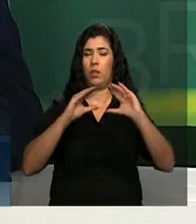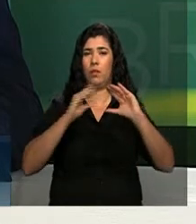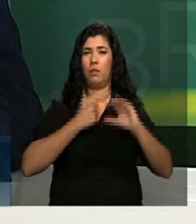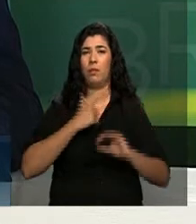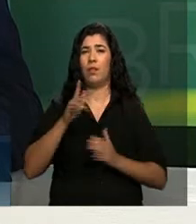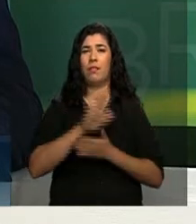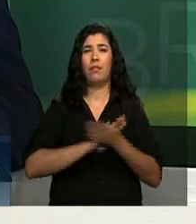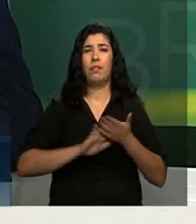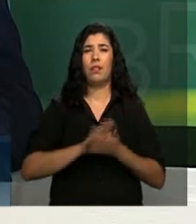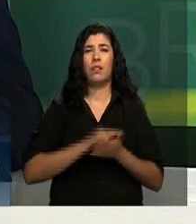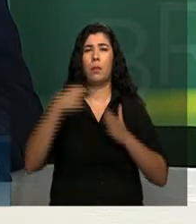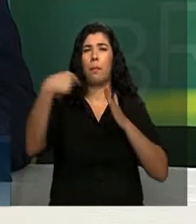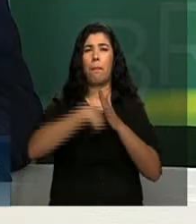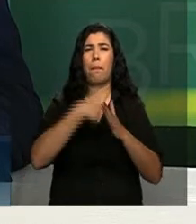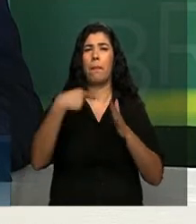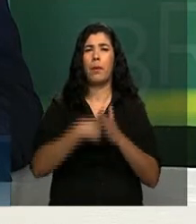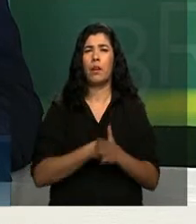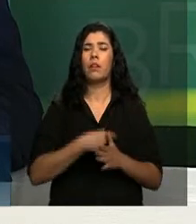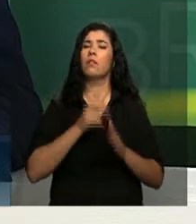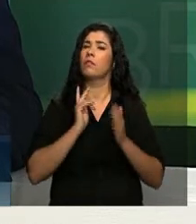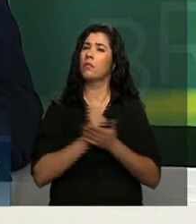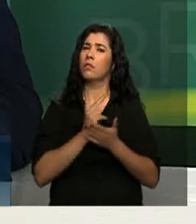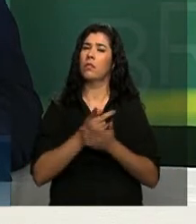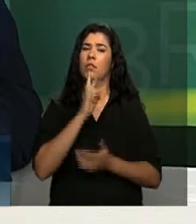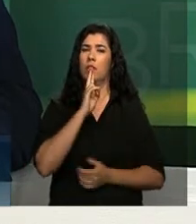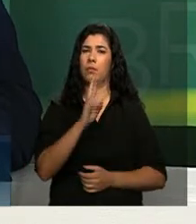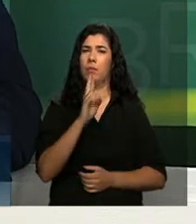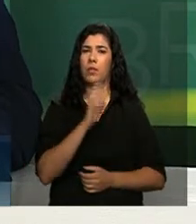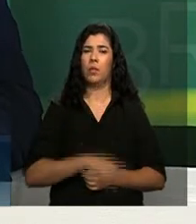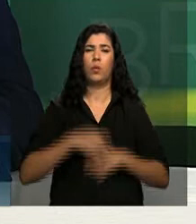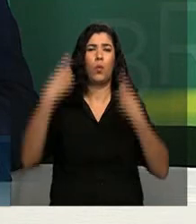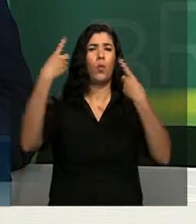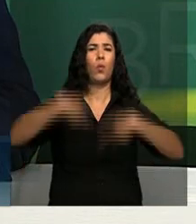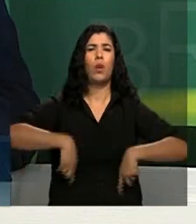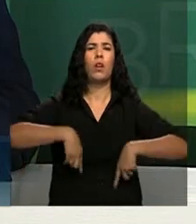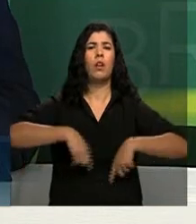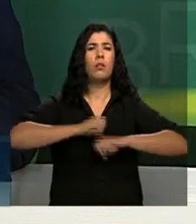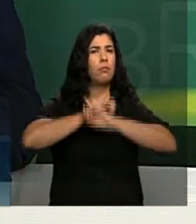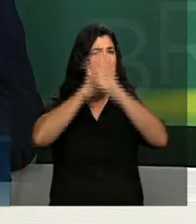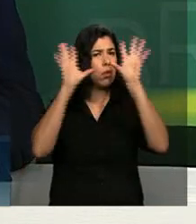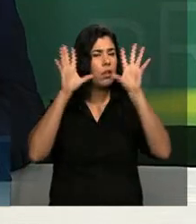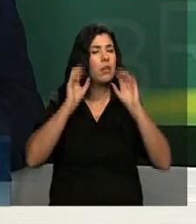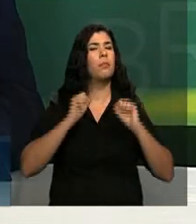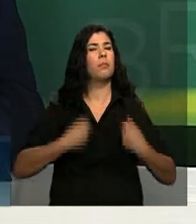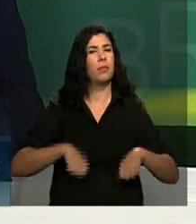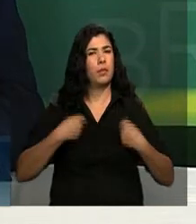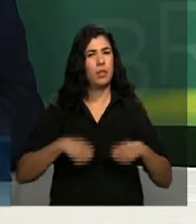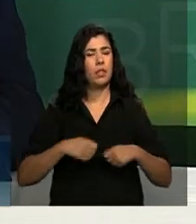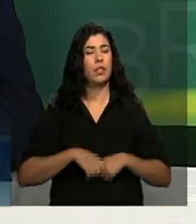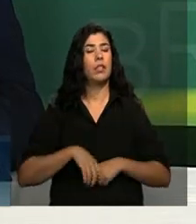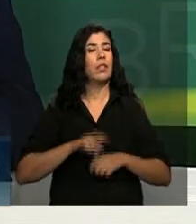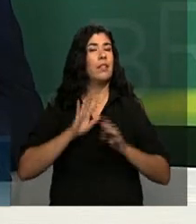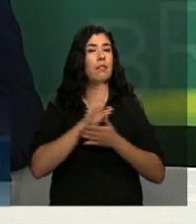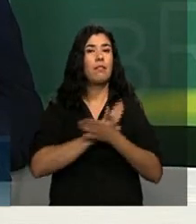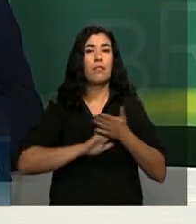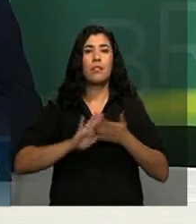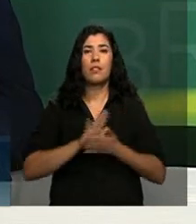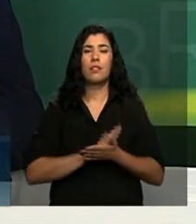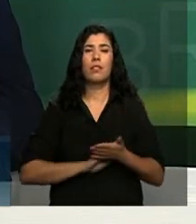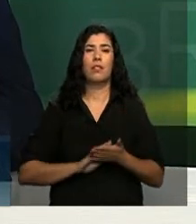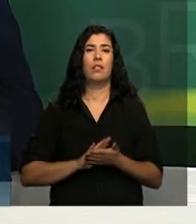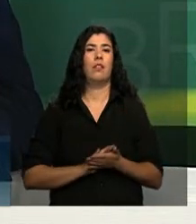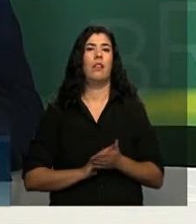tem nenhuma pergunta que não deva ser respondida, não tenha nenhuma contradição que não deva ser esclarecida, não tem absolutamente nada